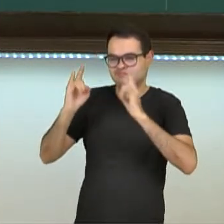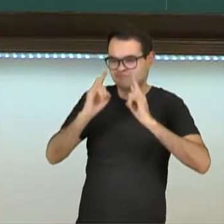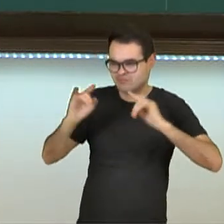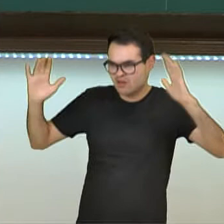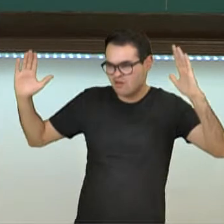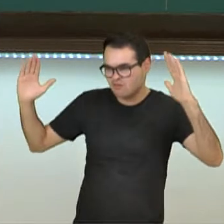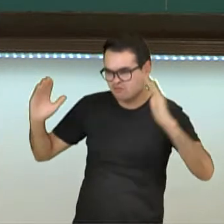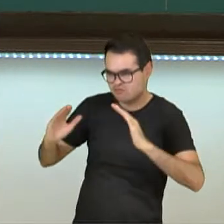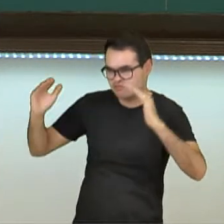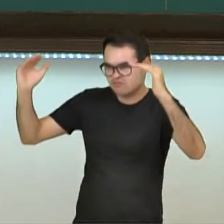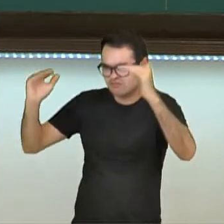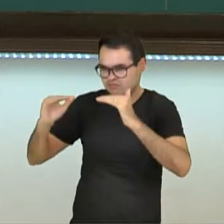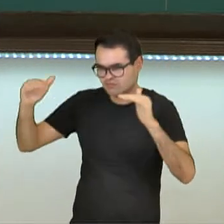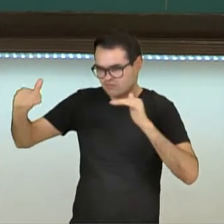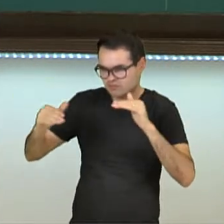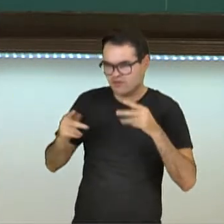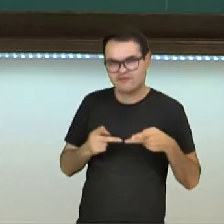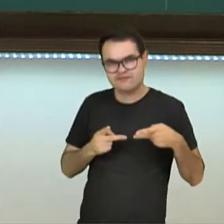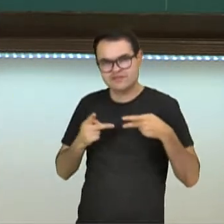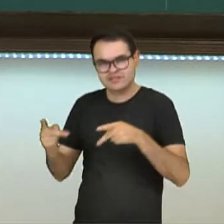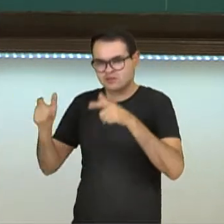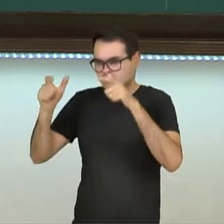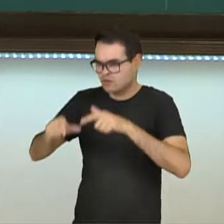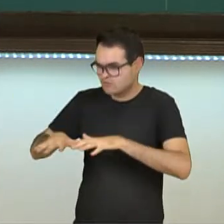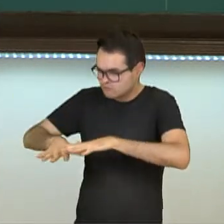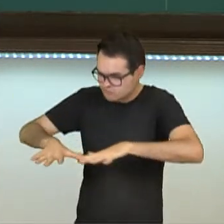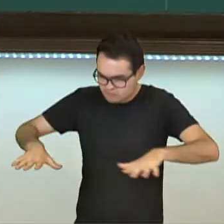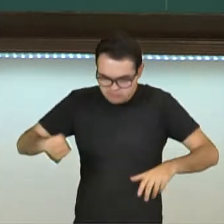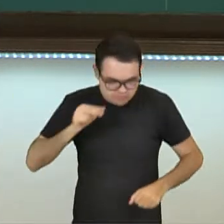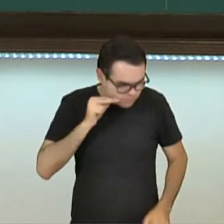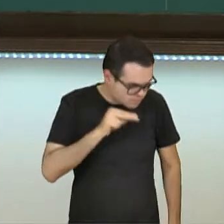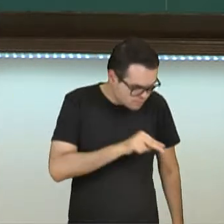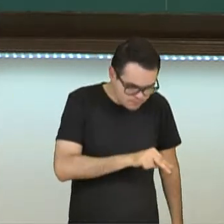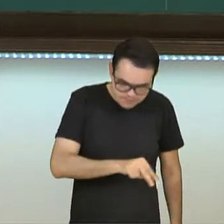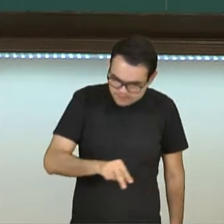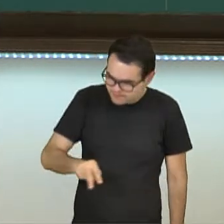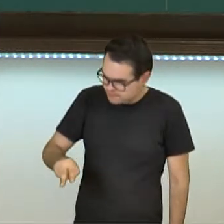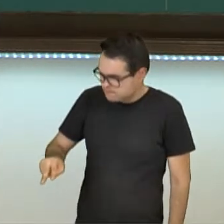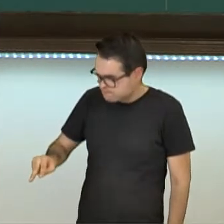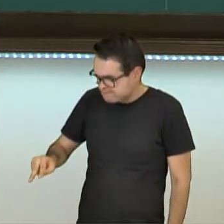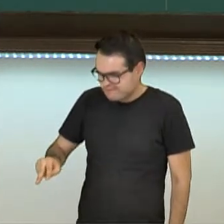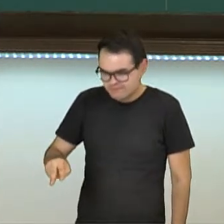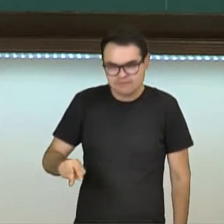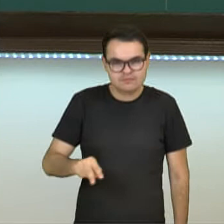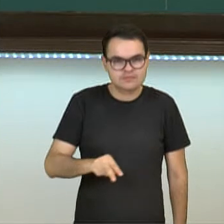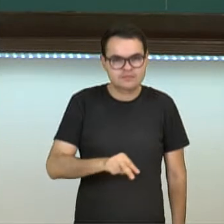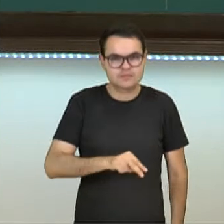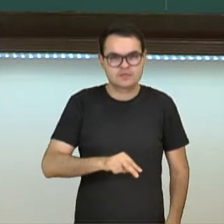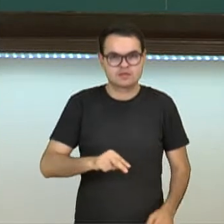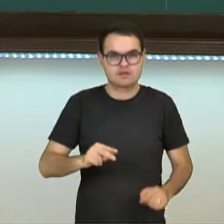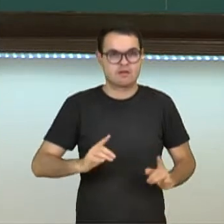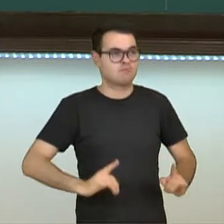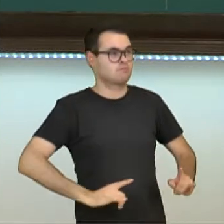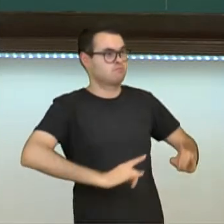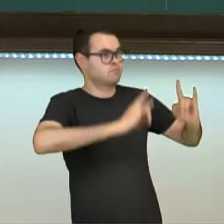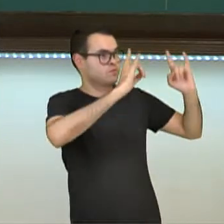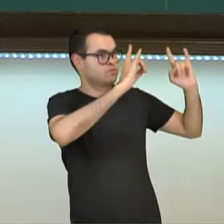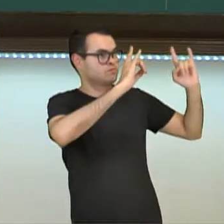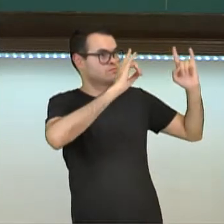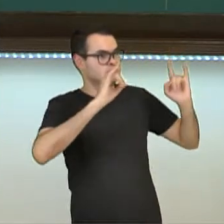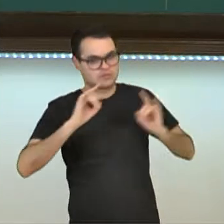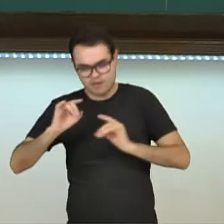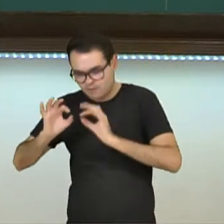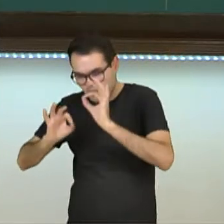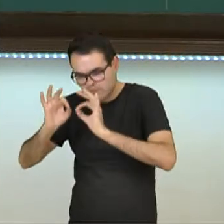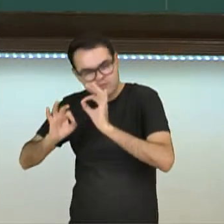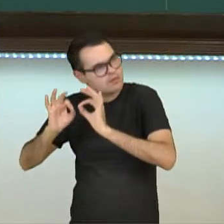gente vai, por exemplo, visitar algum lugar que tem uma maquete, é o quê? É pegar aquele edifício, é pegar aquela construção e transformar